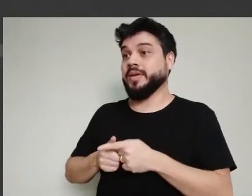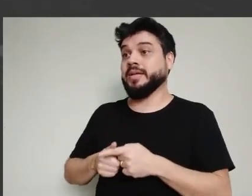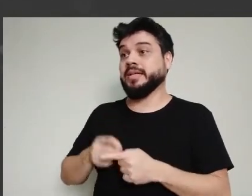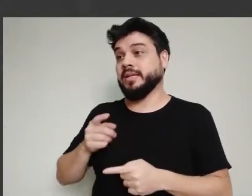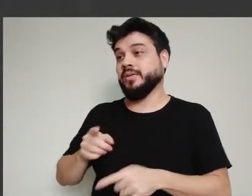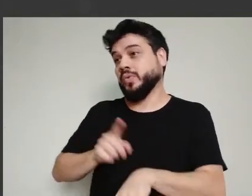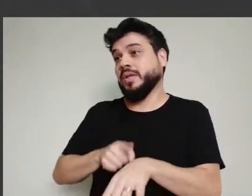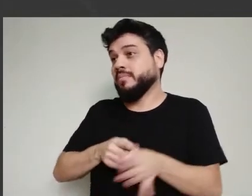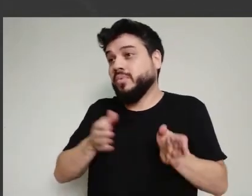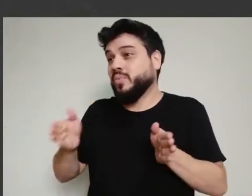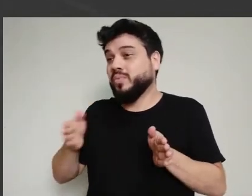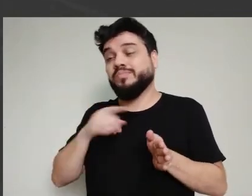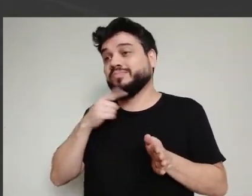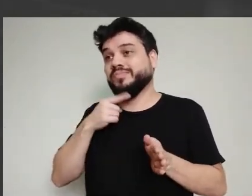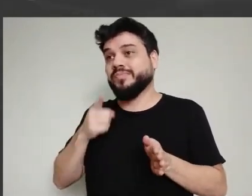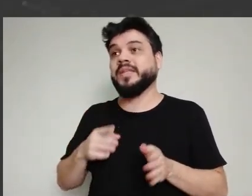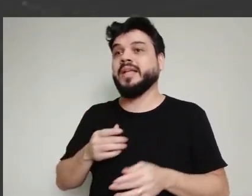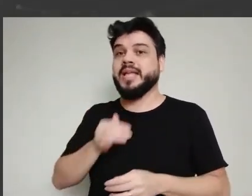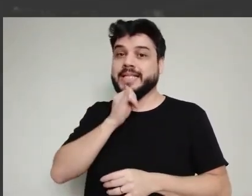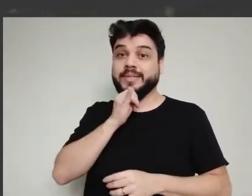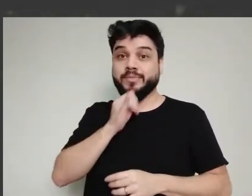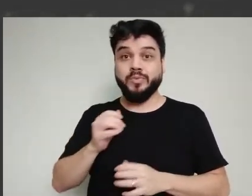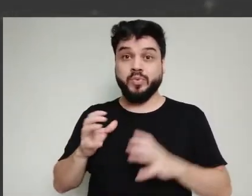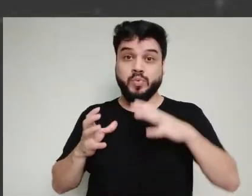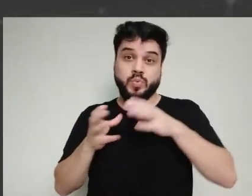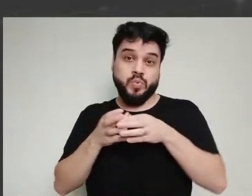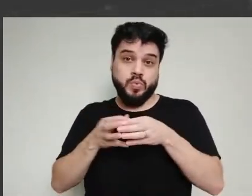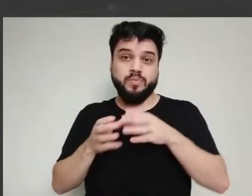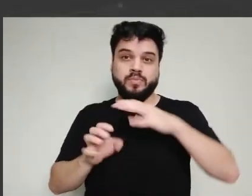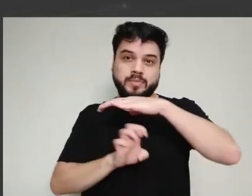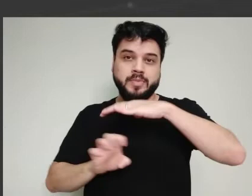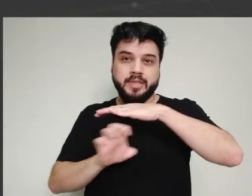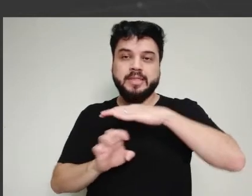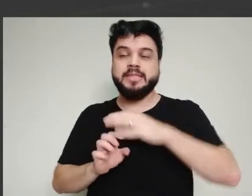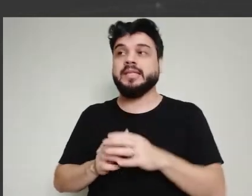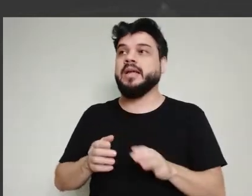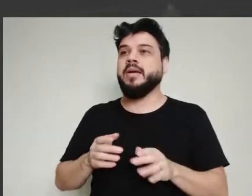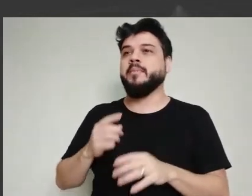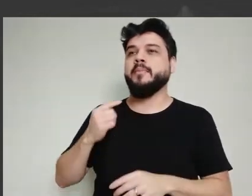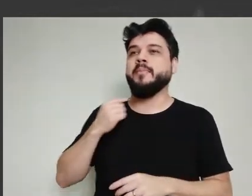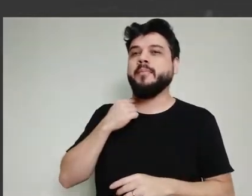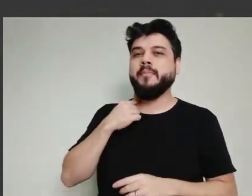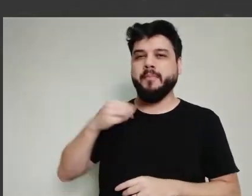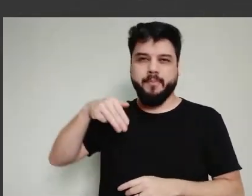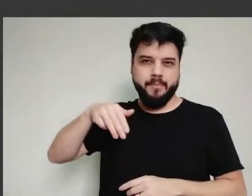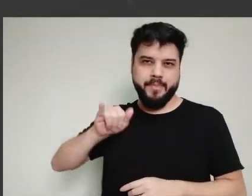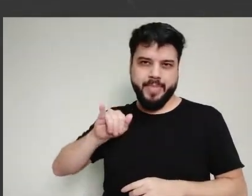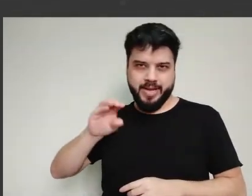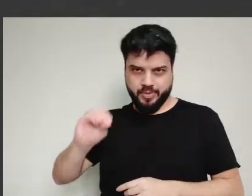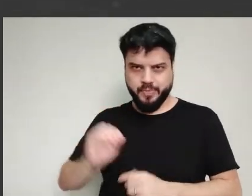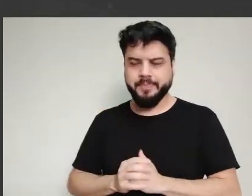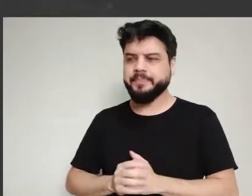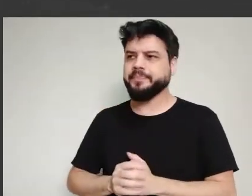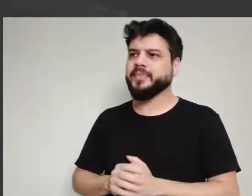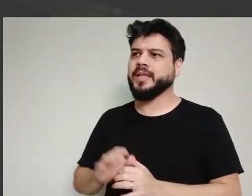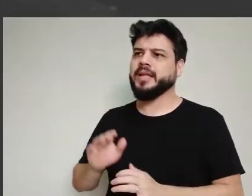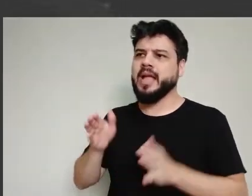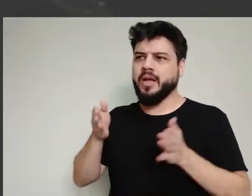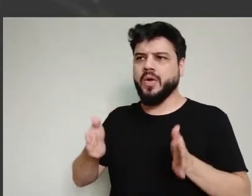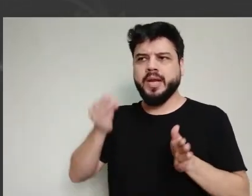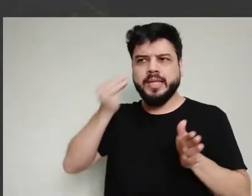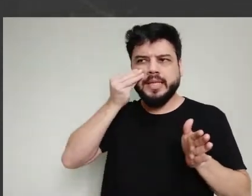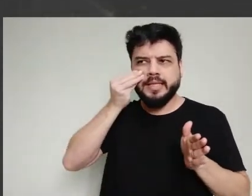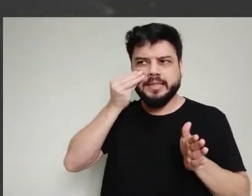no mês de maio e fala a gente está fazendo a última fase de teste, provavelmente em outubro a gente vai ter uma vacina.